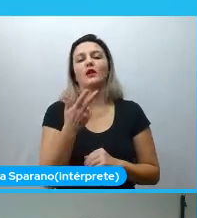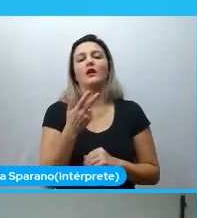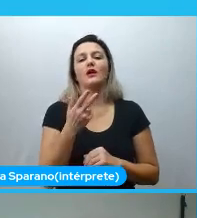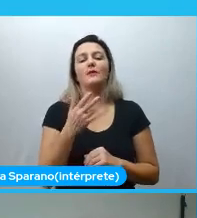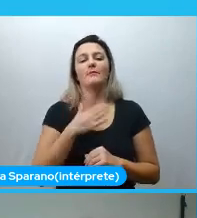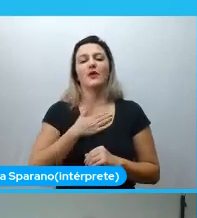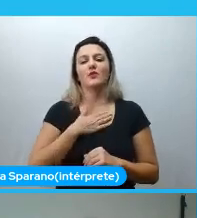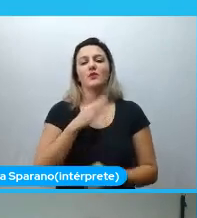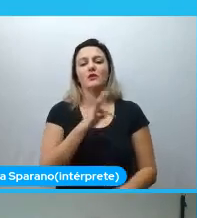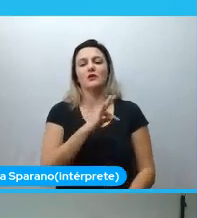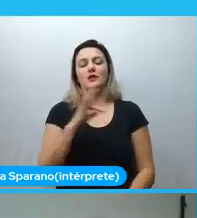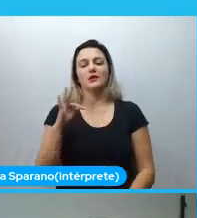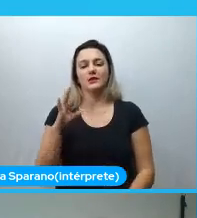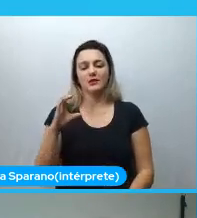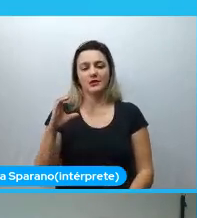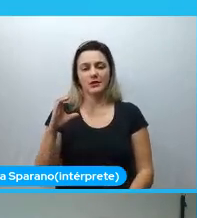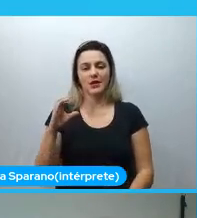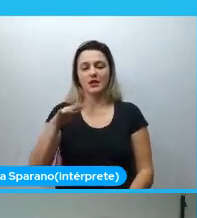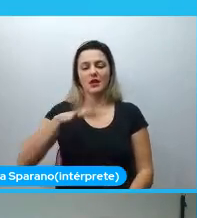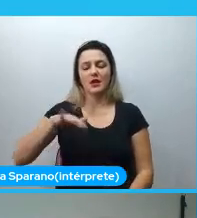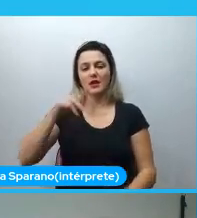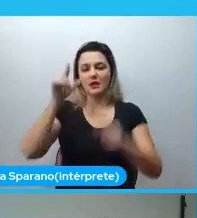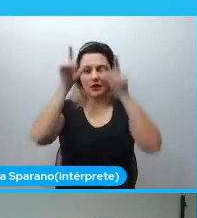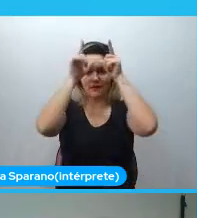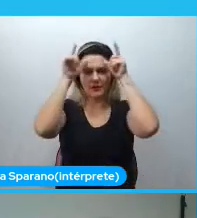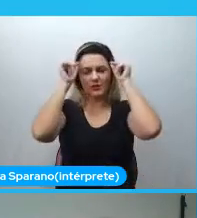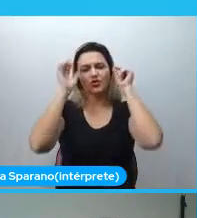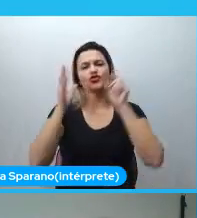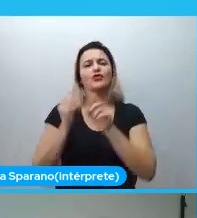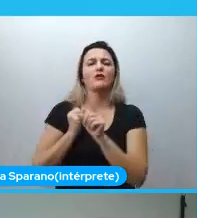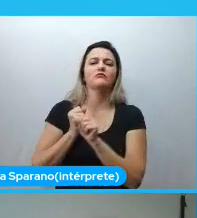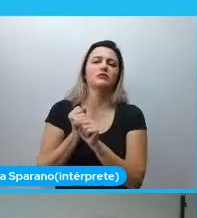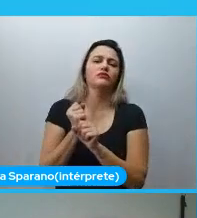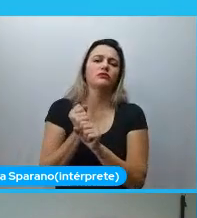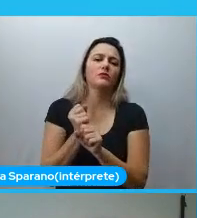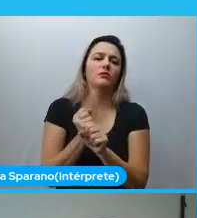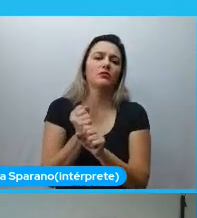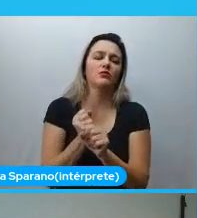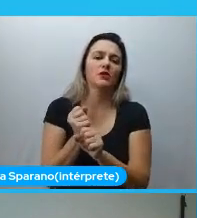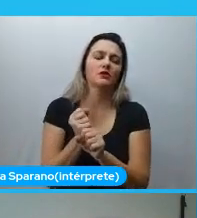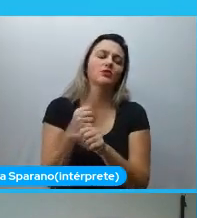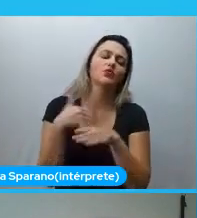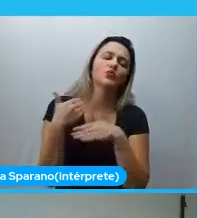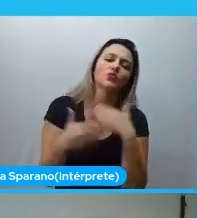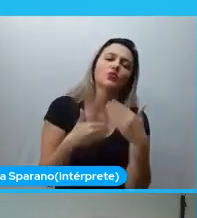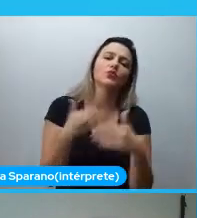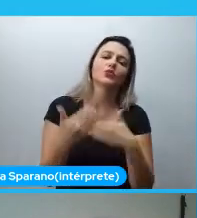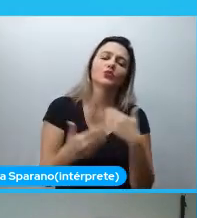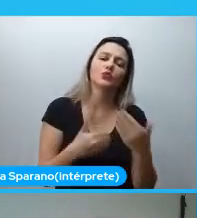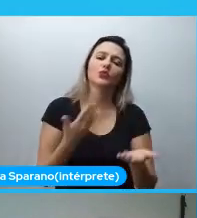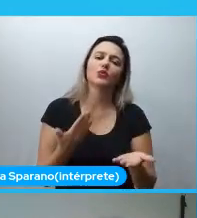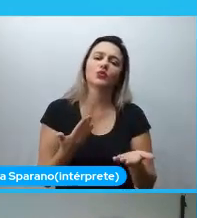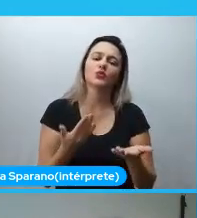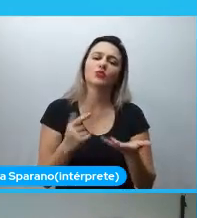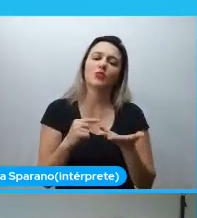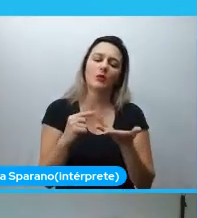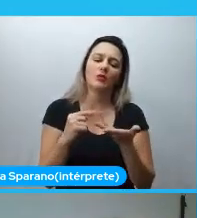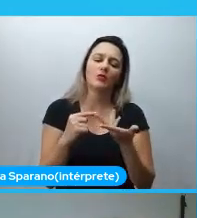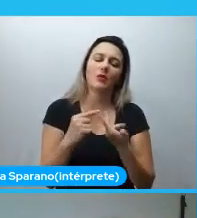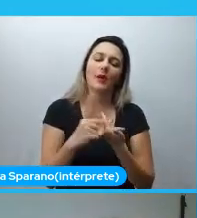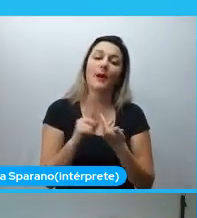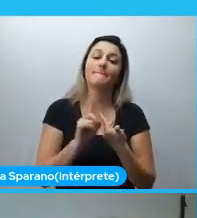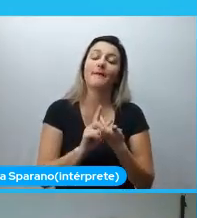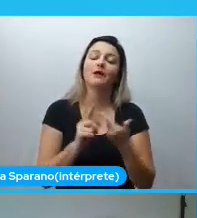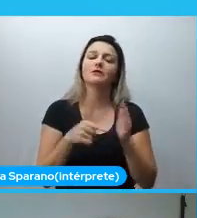TCC, que foi enfermagem, já tem alguns anos. E a gente construiu algumas coisas, mas antes a gente